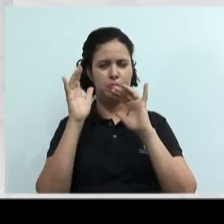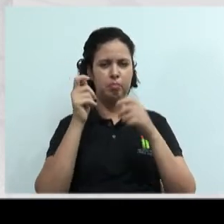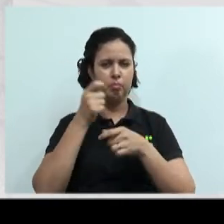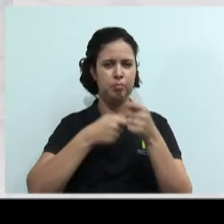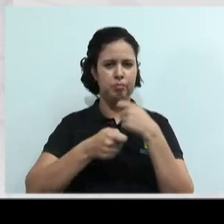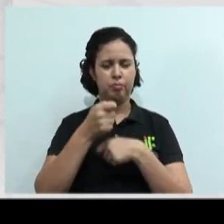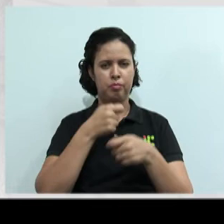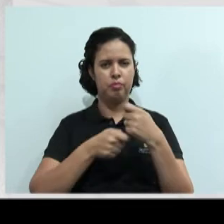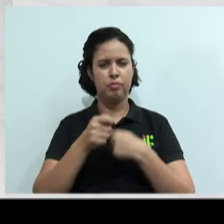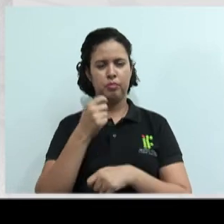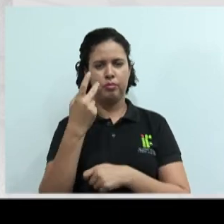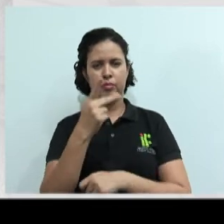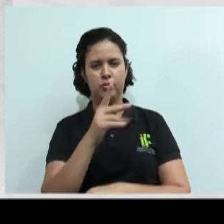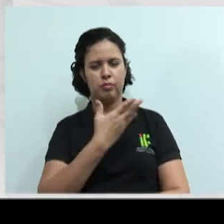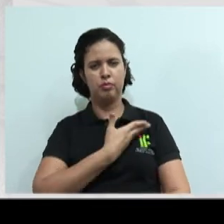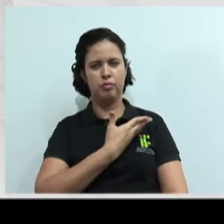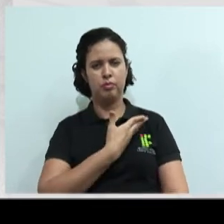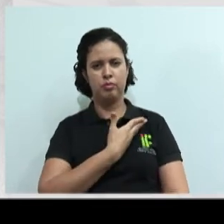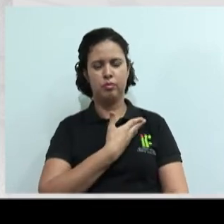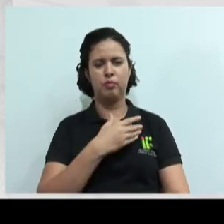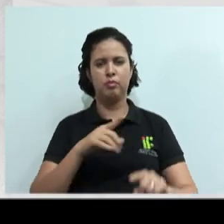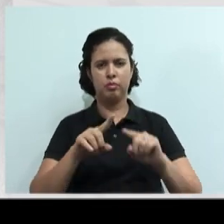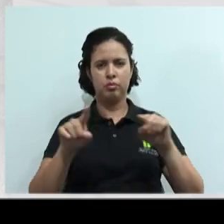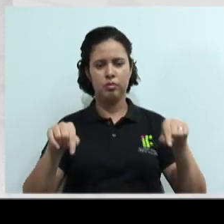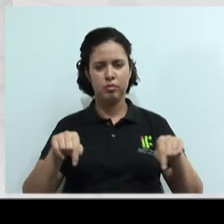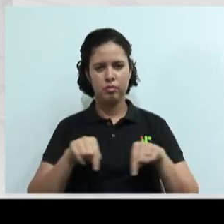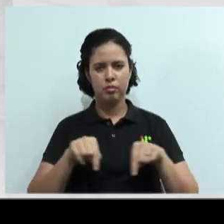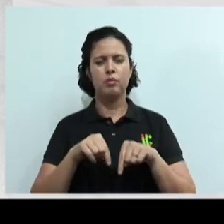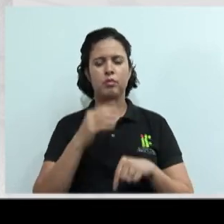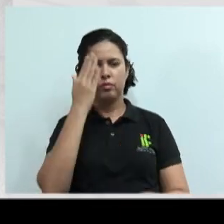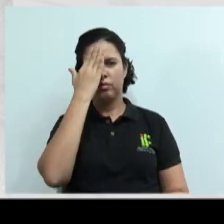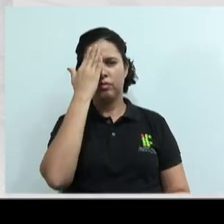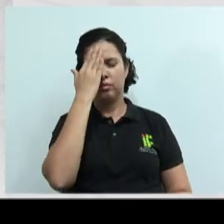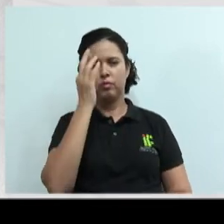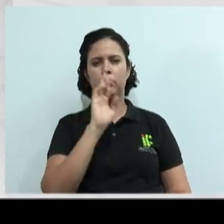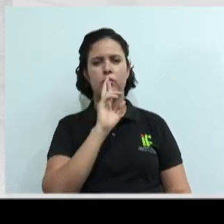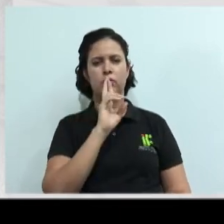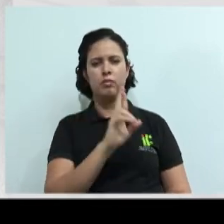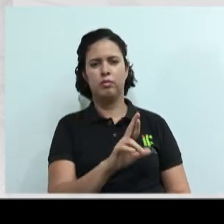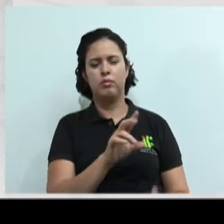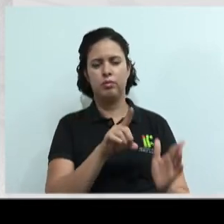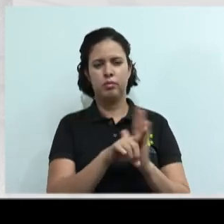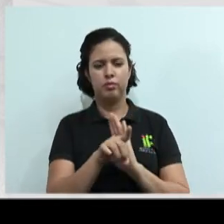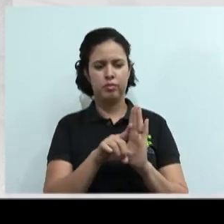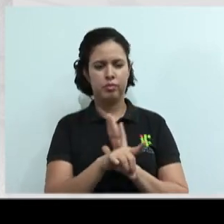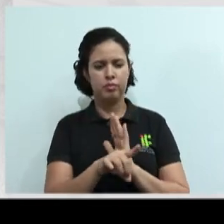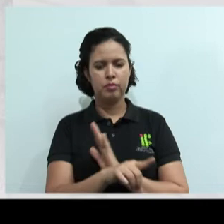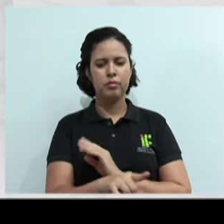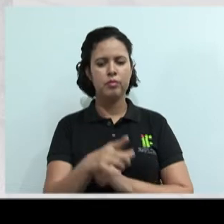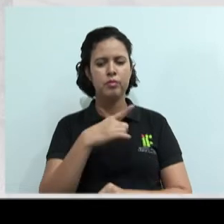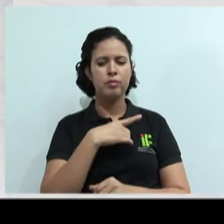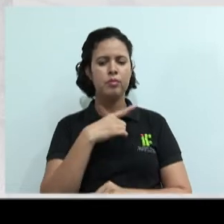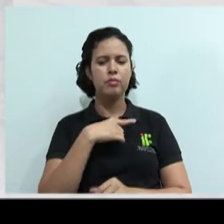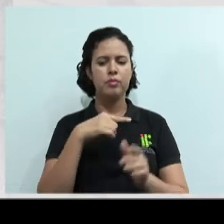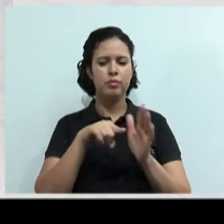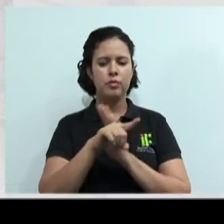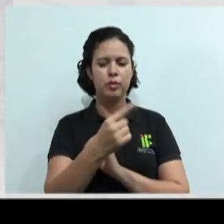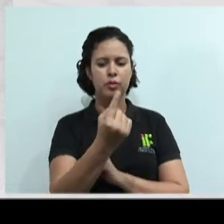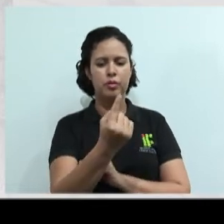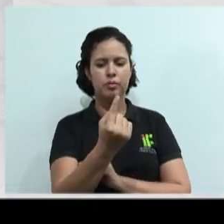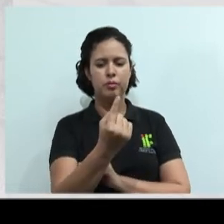Negociar com seus colegas aí de classe e saber aí responder essas questões. Então, nós temos aí na tela a questão 1